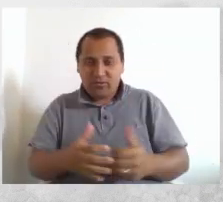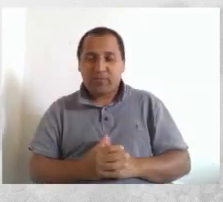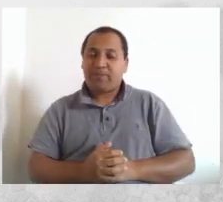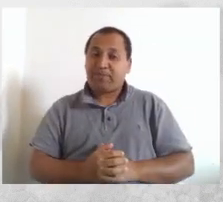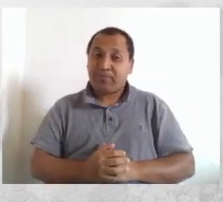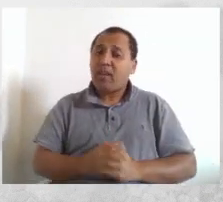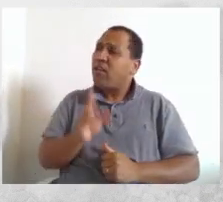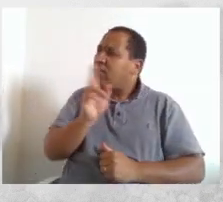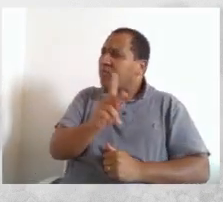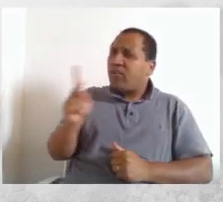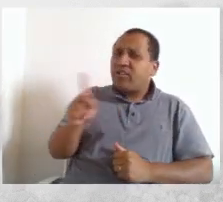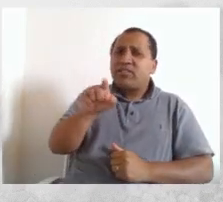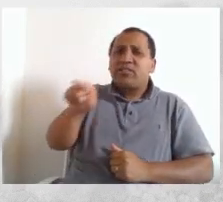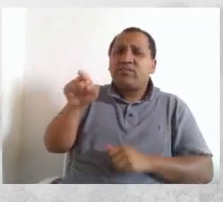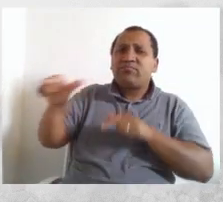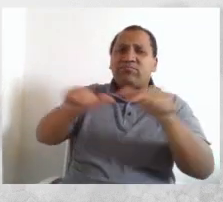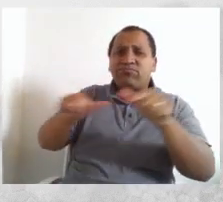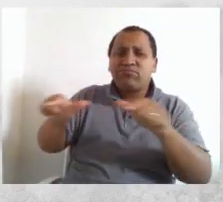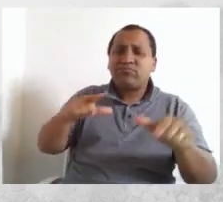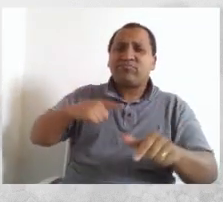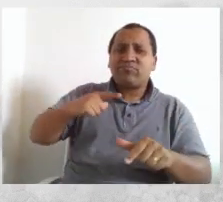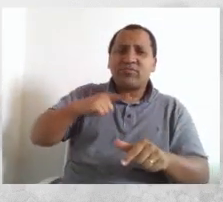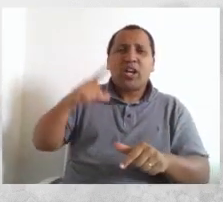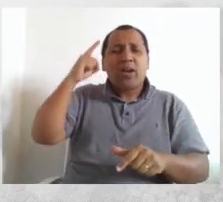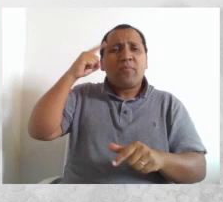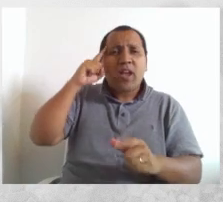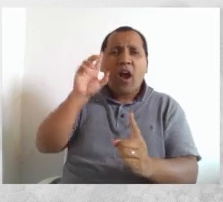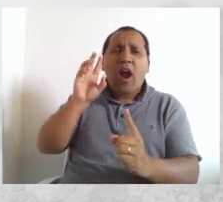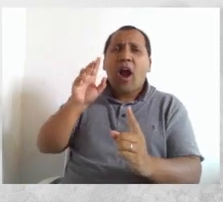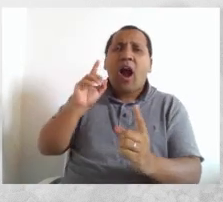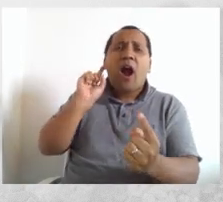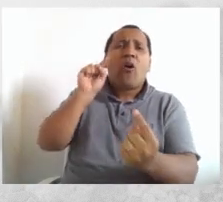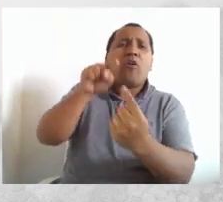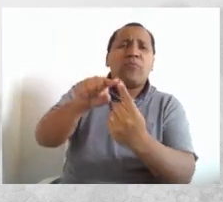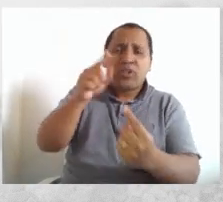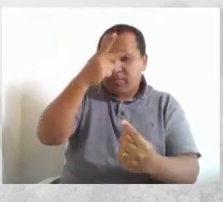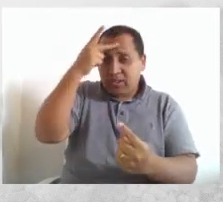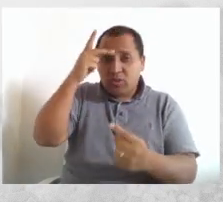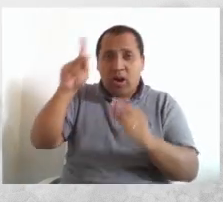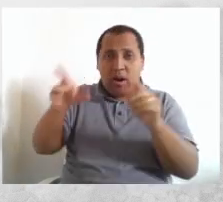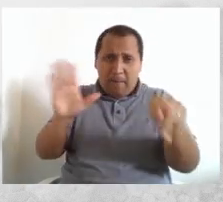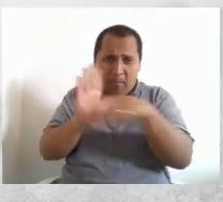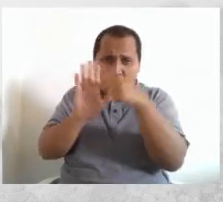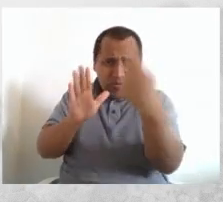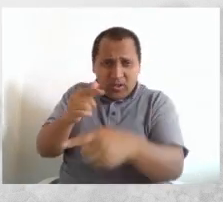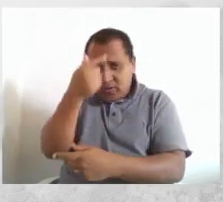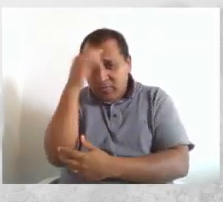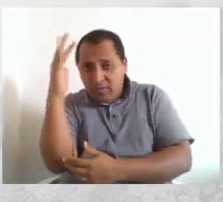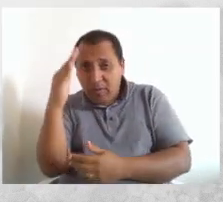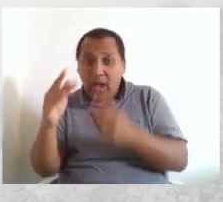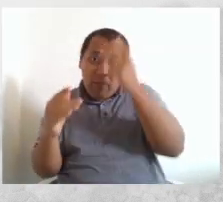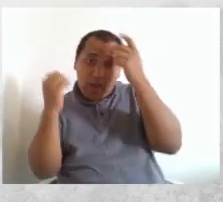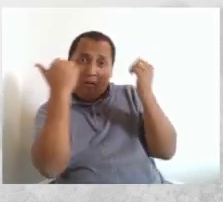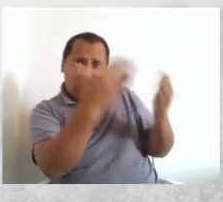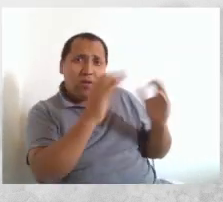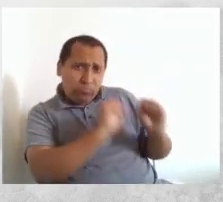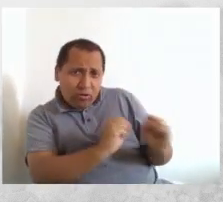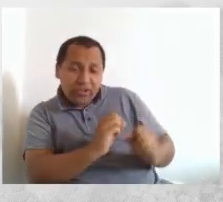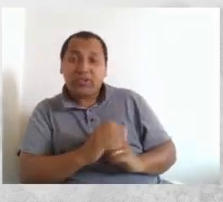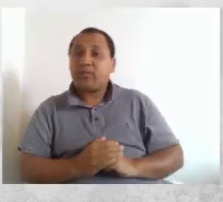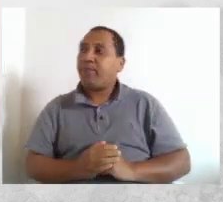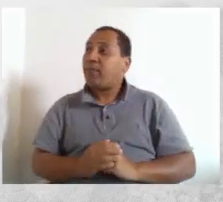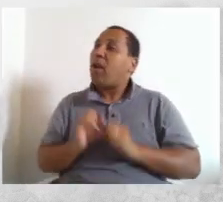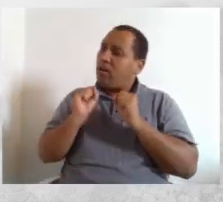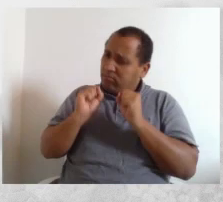Professor, e essas ações, elas são direcionadas ao público interno da Unipampa ou o público externo também pode participar?